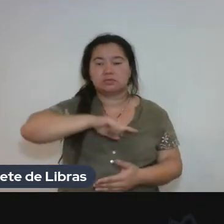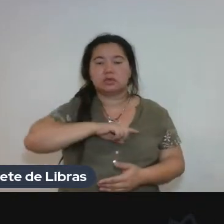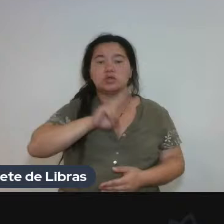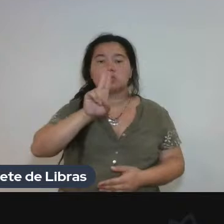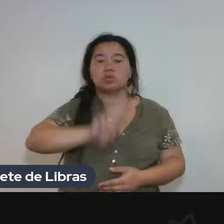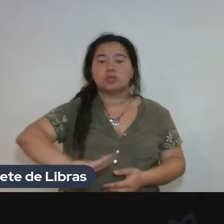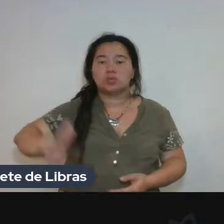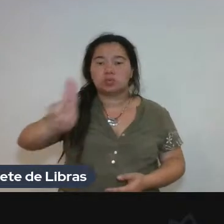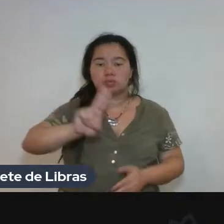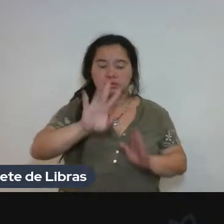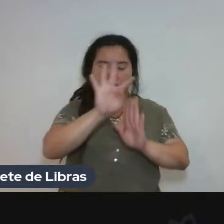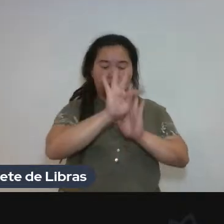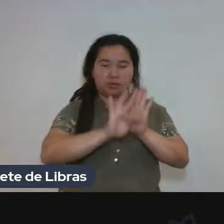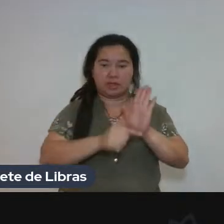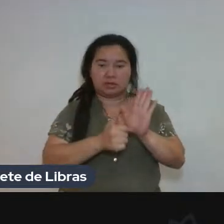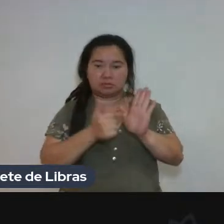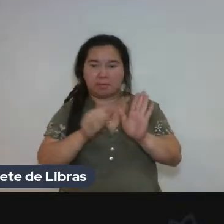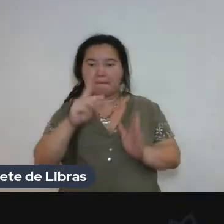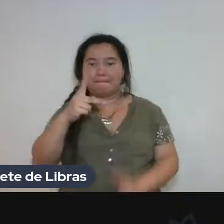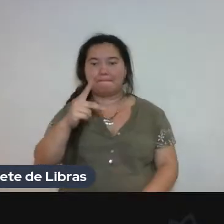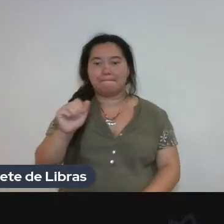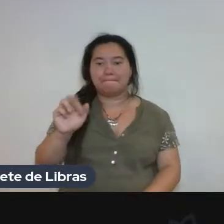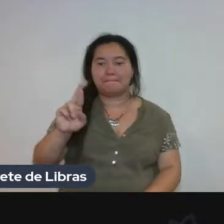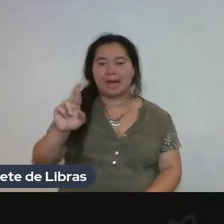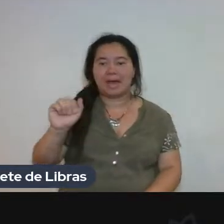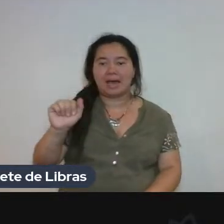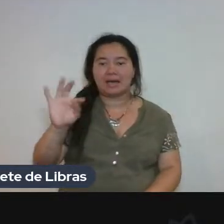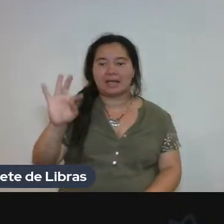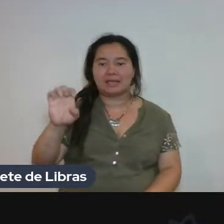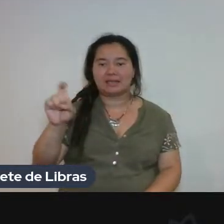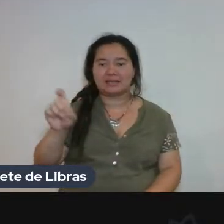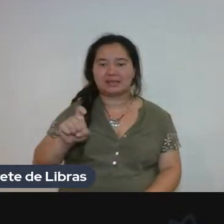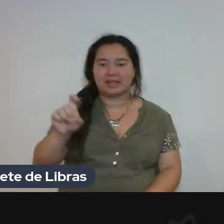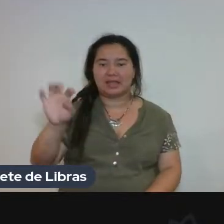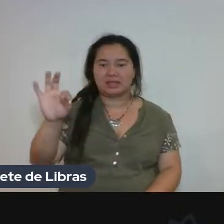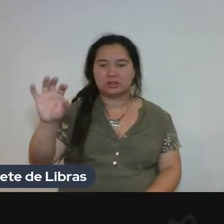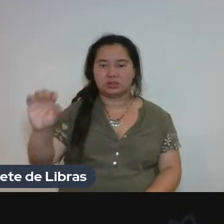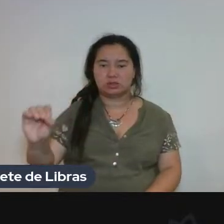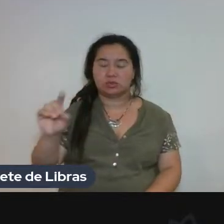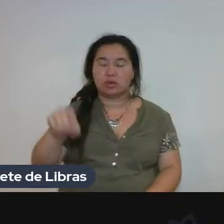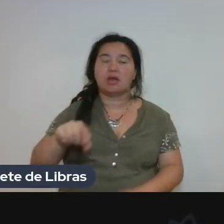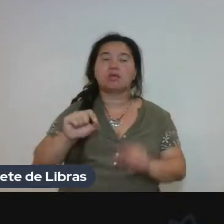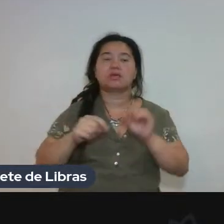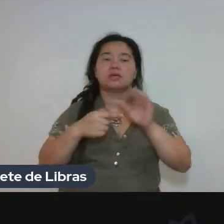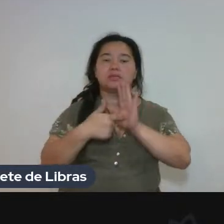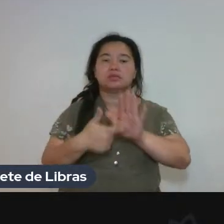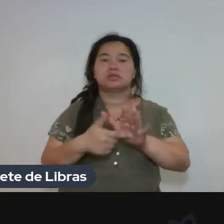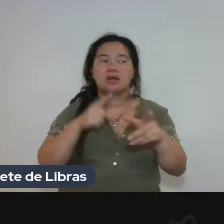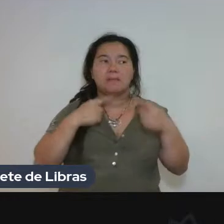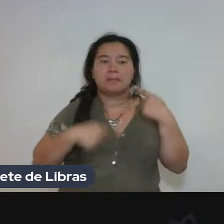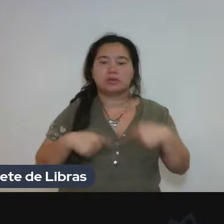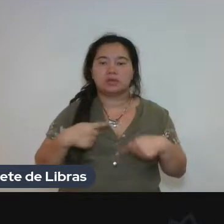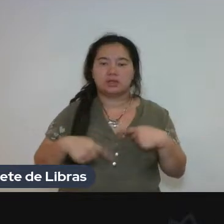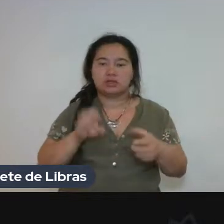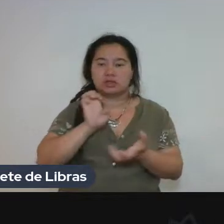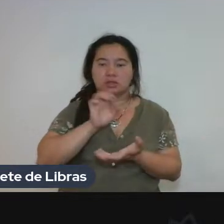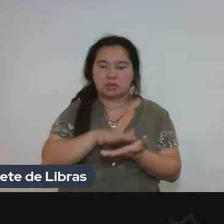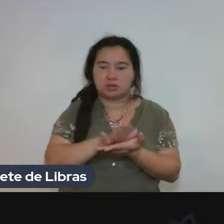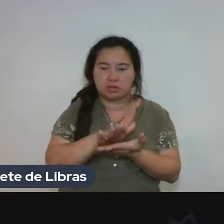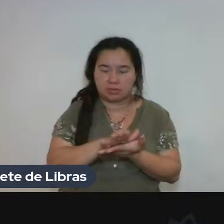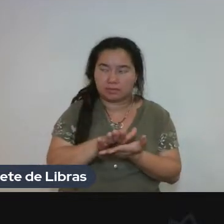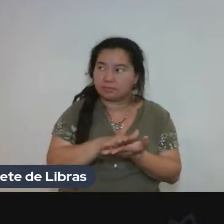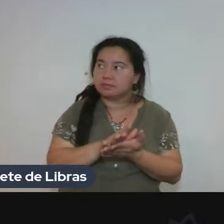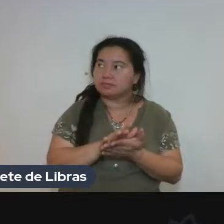Quando você trabalha com paratextos, você está trabalhando com políticas editoriais. Então, muito mais do que saber a língua, o que também ajudaria,